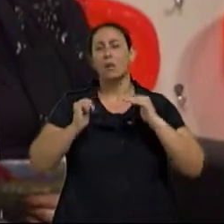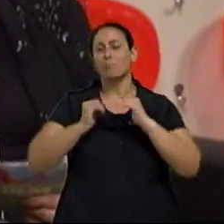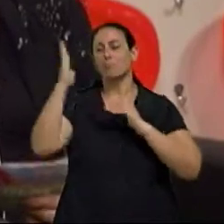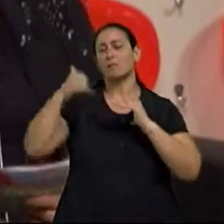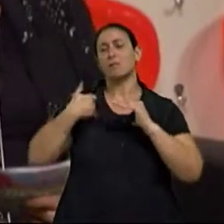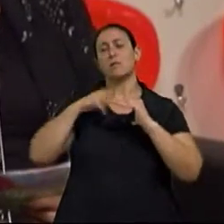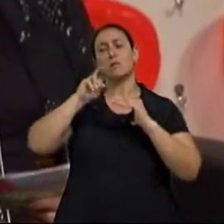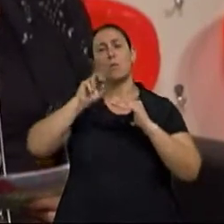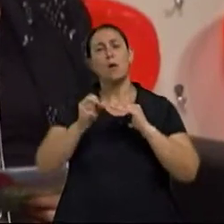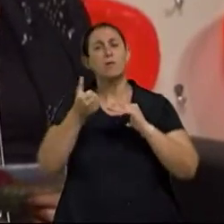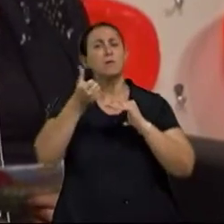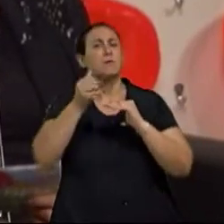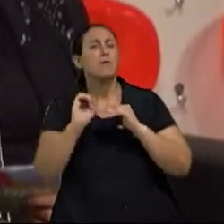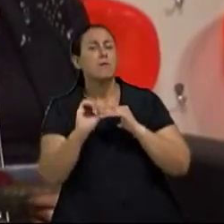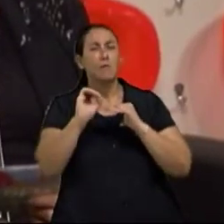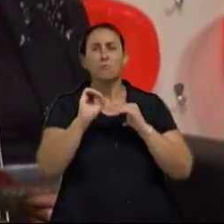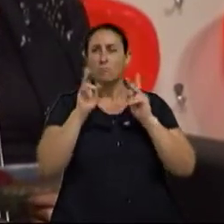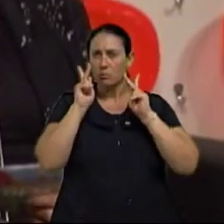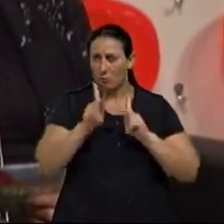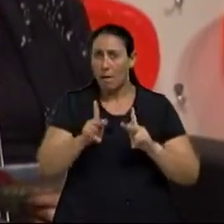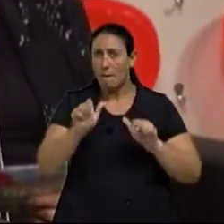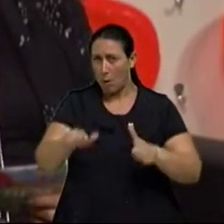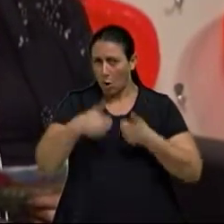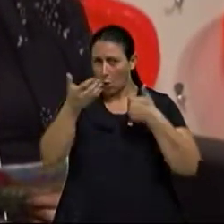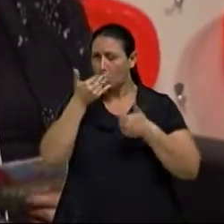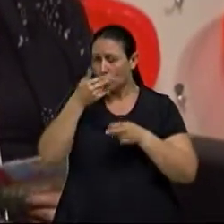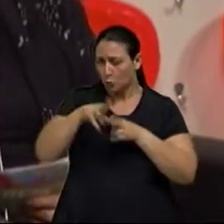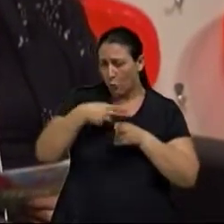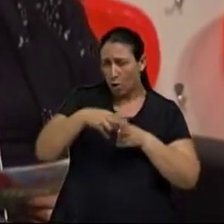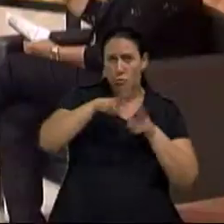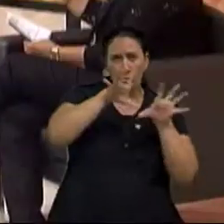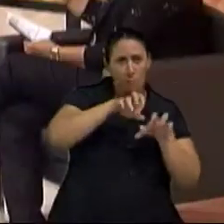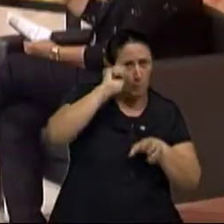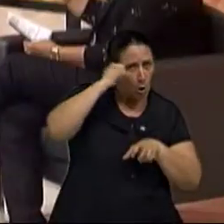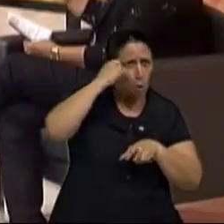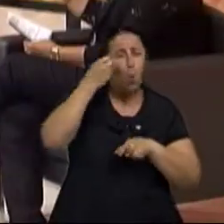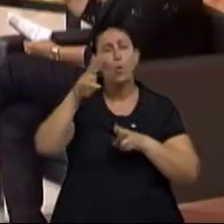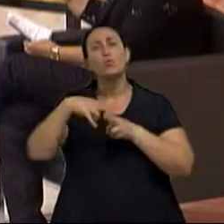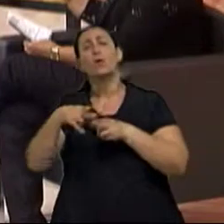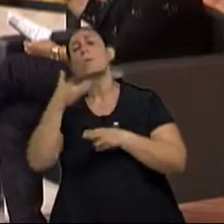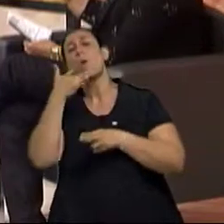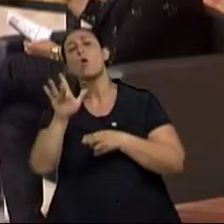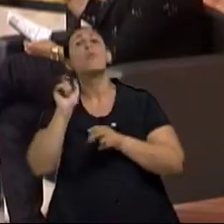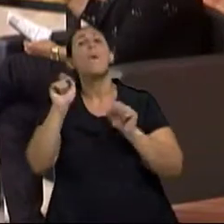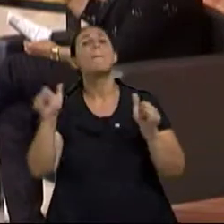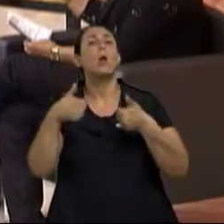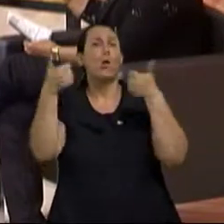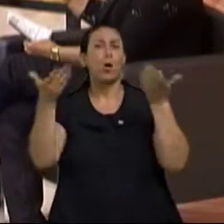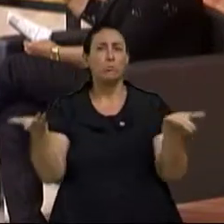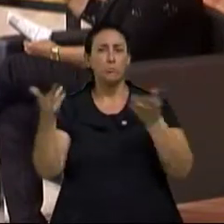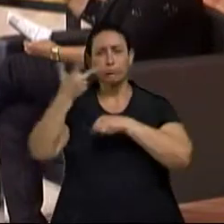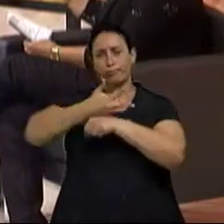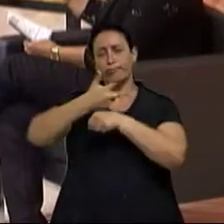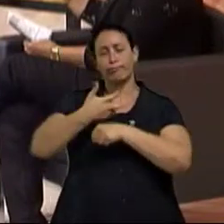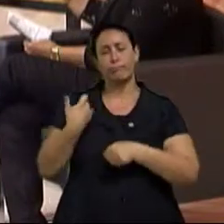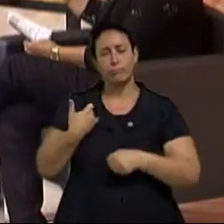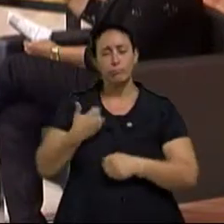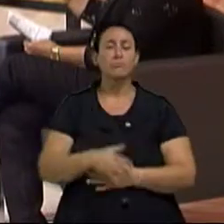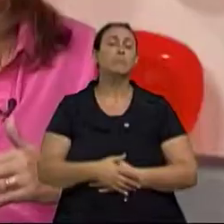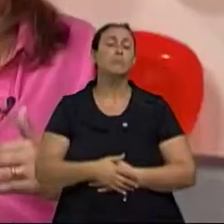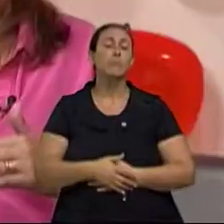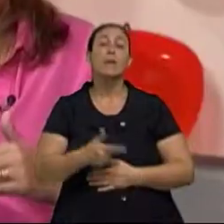60, né? É melhor a gente ingerir chocolate escuro do que chocolate branco, nesse caso? Não. Eu aconselho